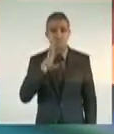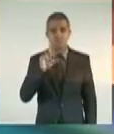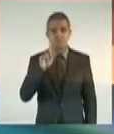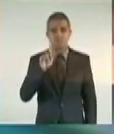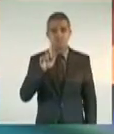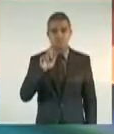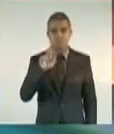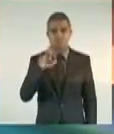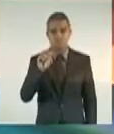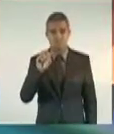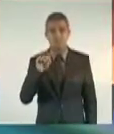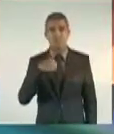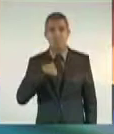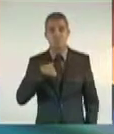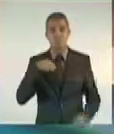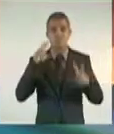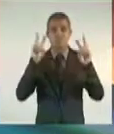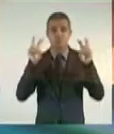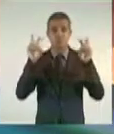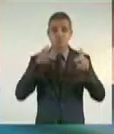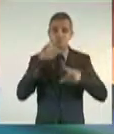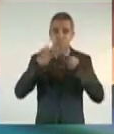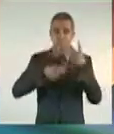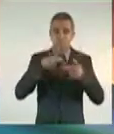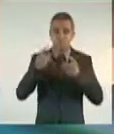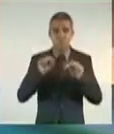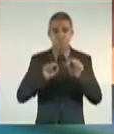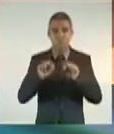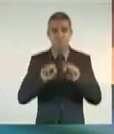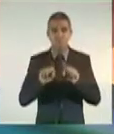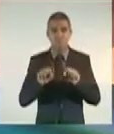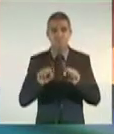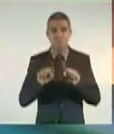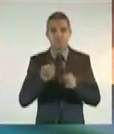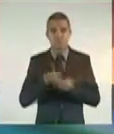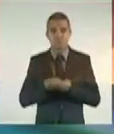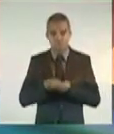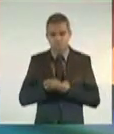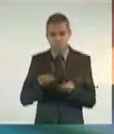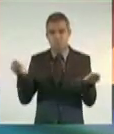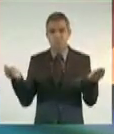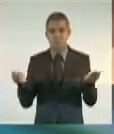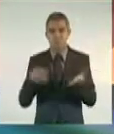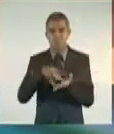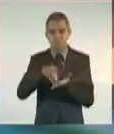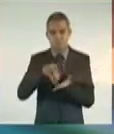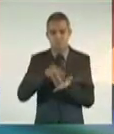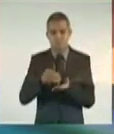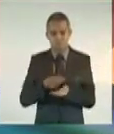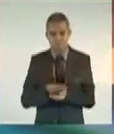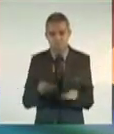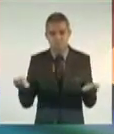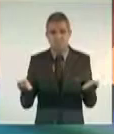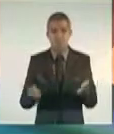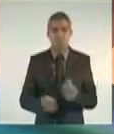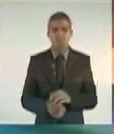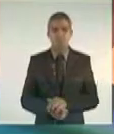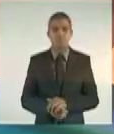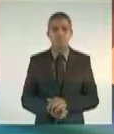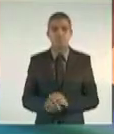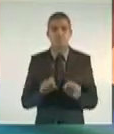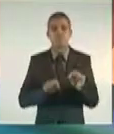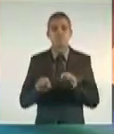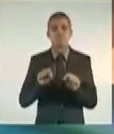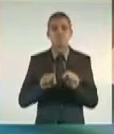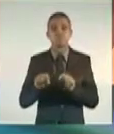eu vou tratar aqui de um assunto que está aqui, que vou inclusive distribuir uma cópia para vocês, que é sobre o fundo a